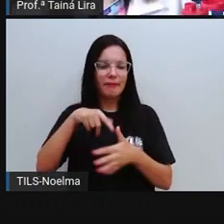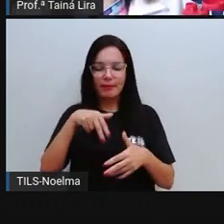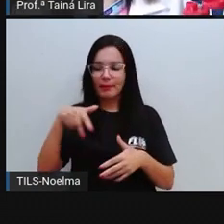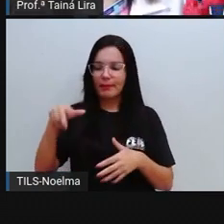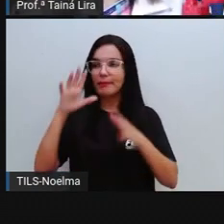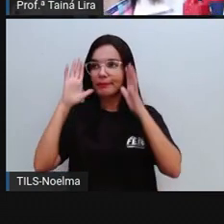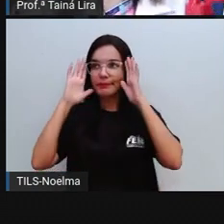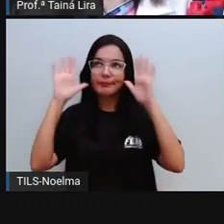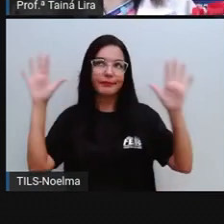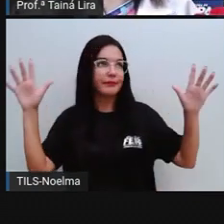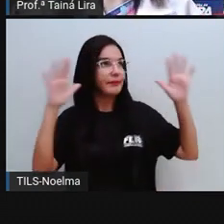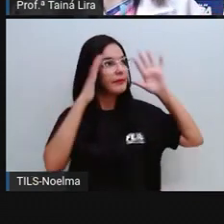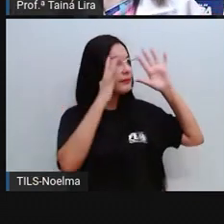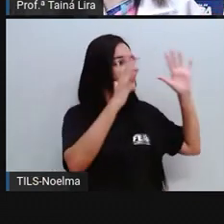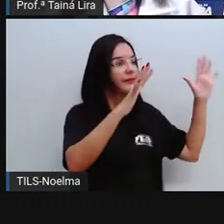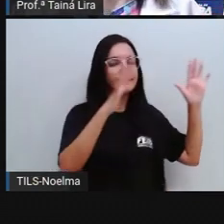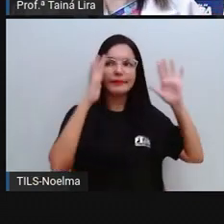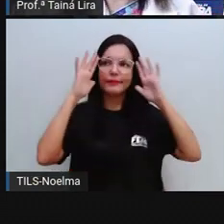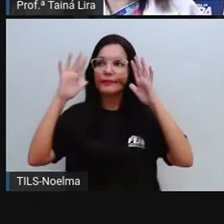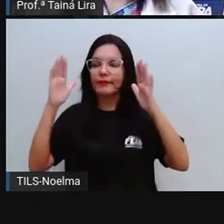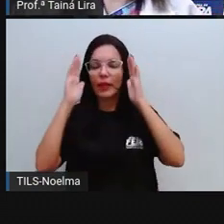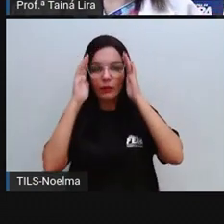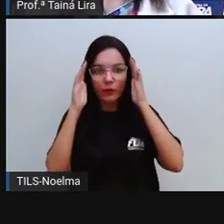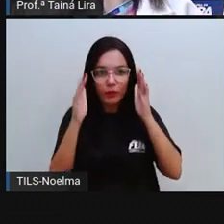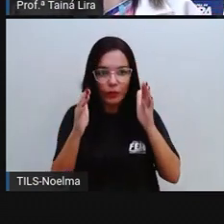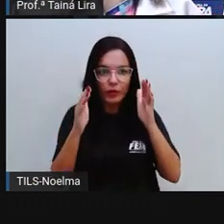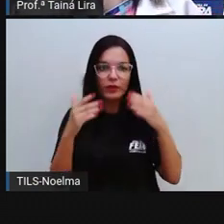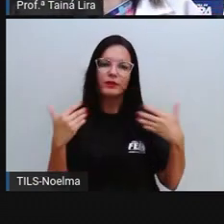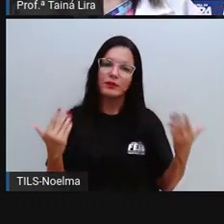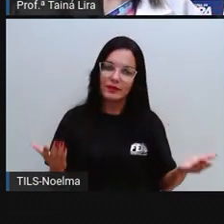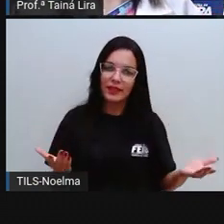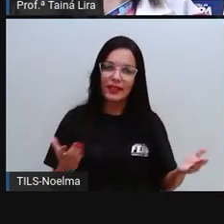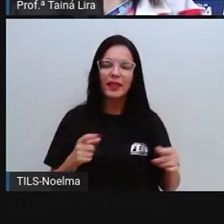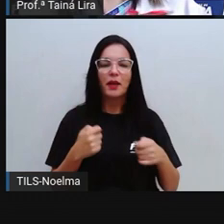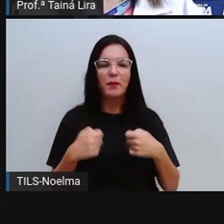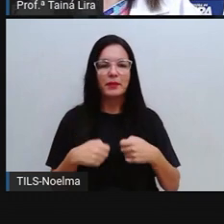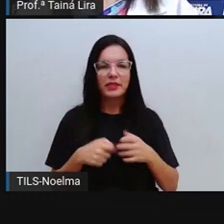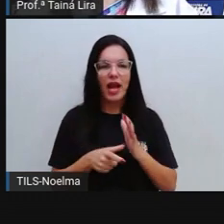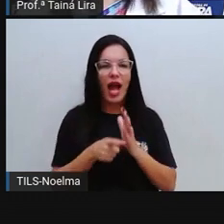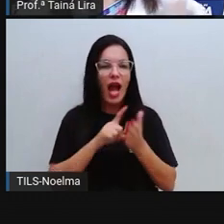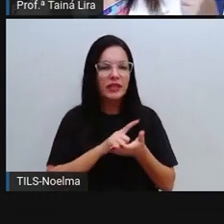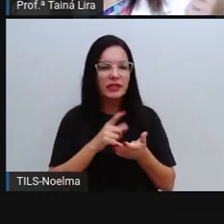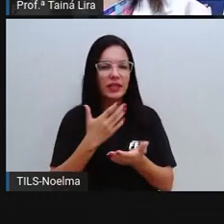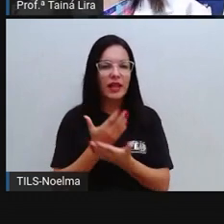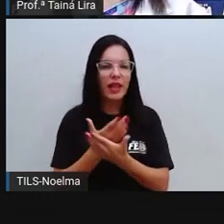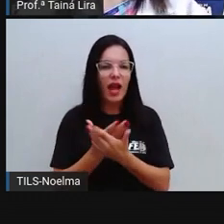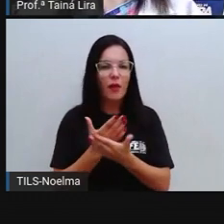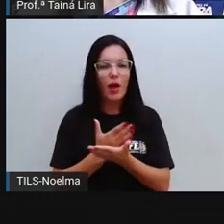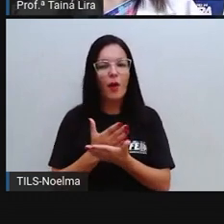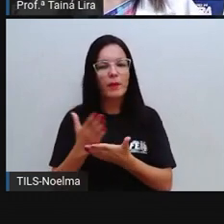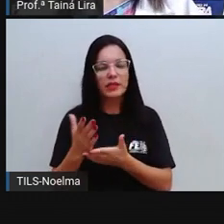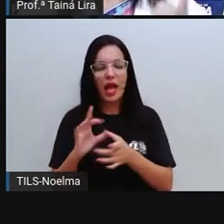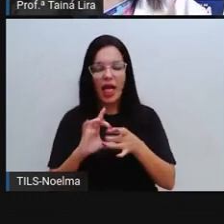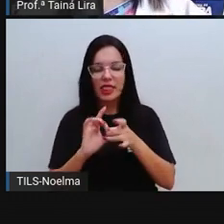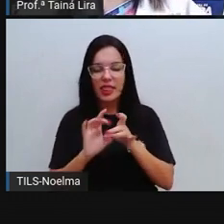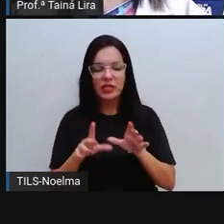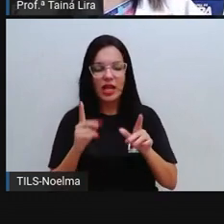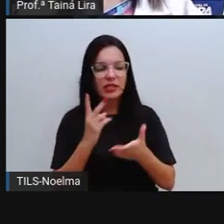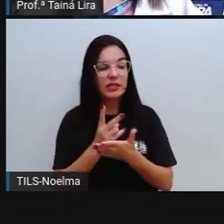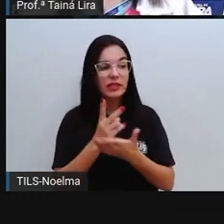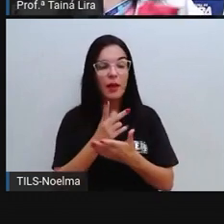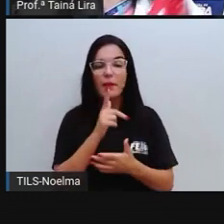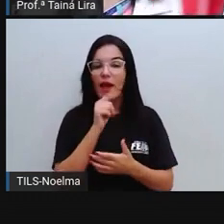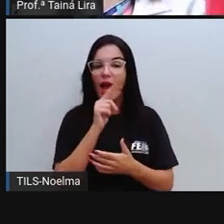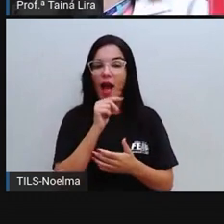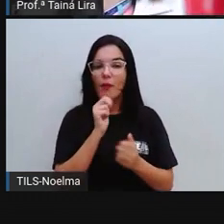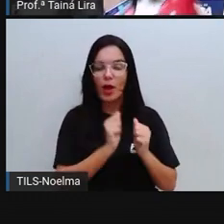dispersar, se distrair, perder aqui o que a Pró tá falando. Então, ó, antes da aula começar, deixa sempre uma garrafinha com água aí